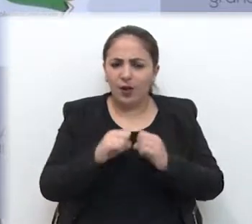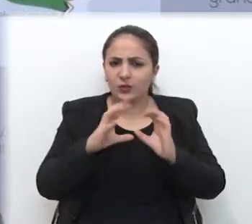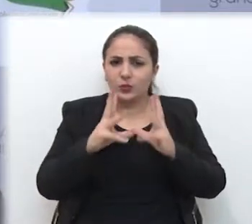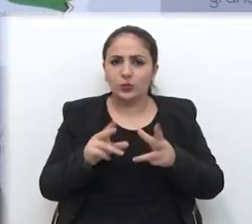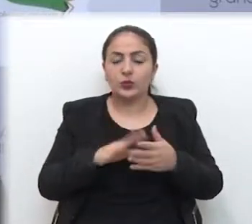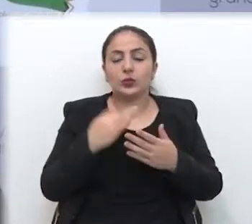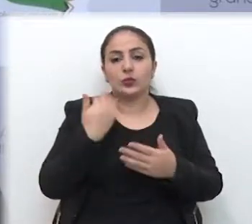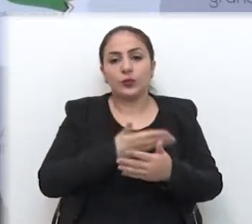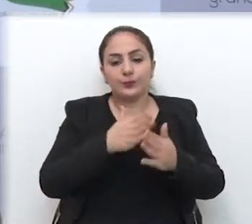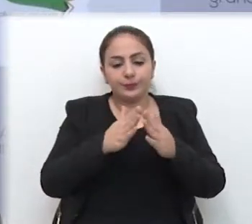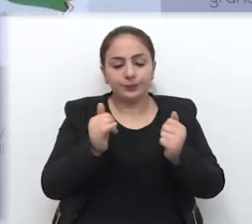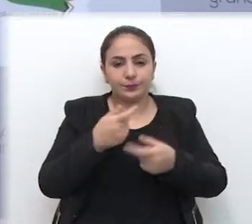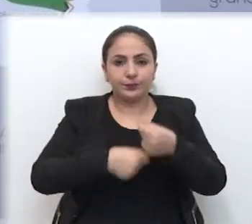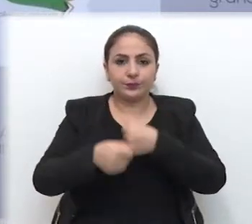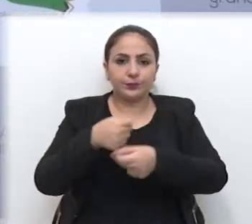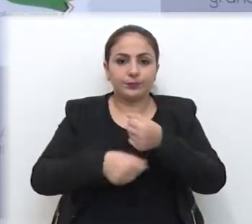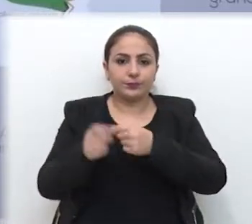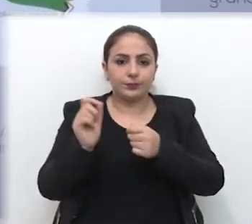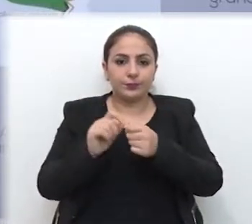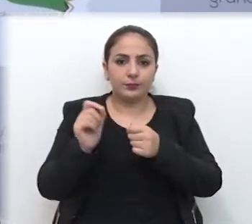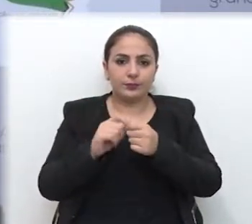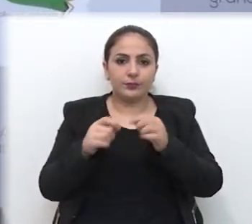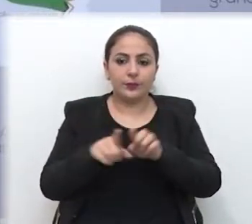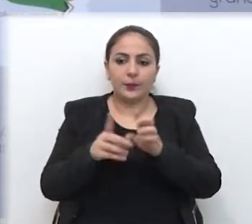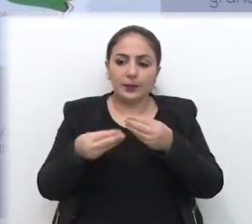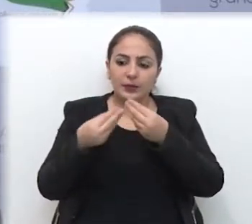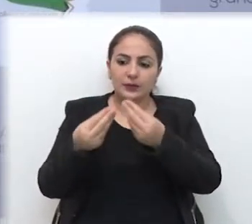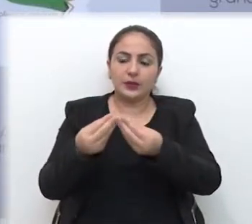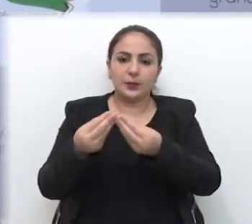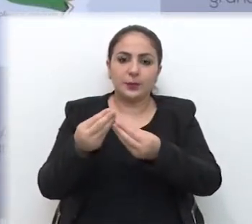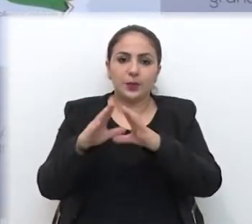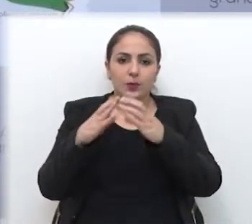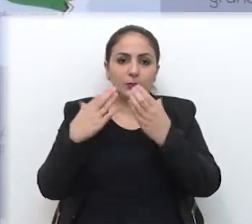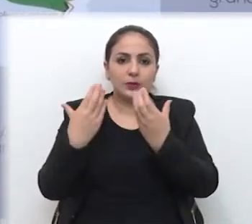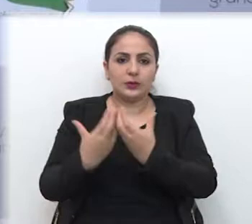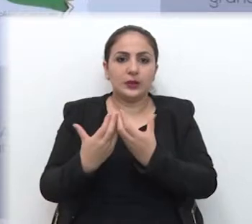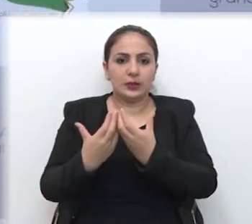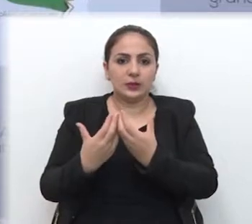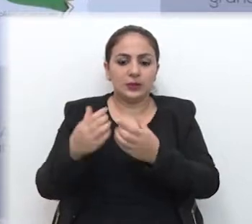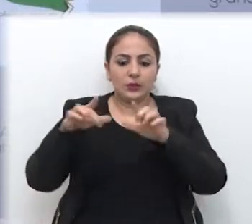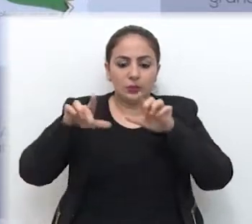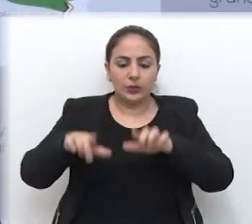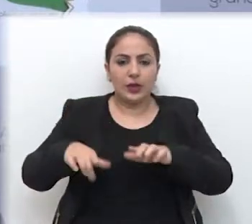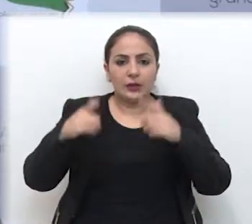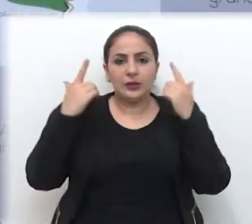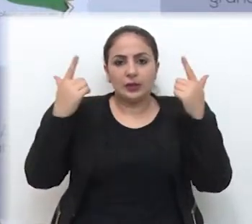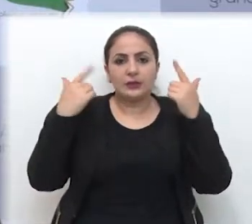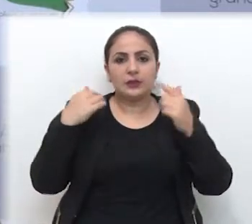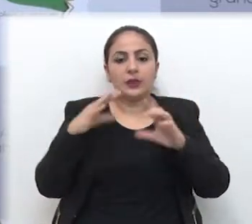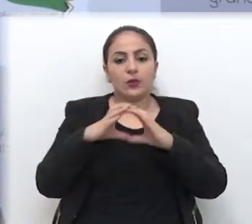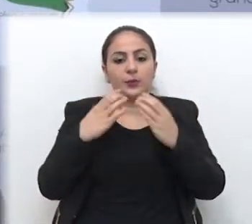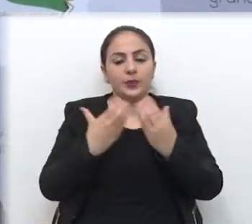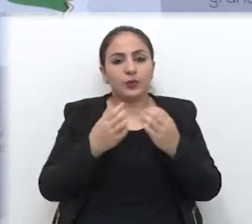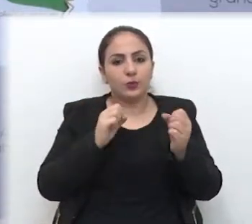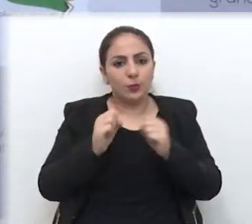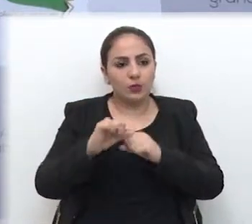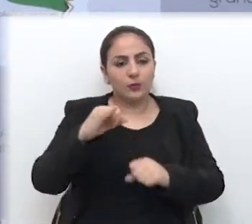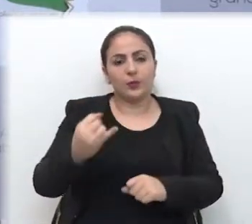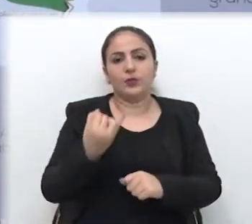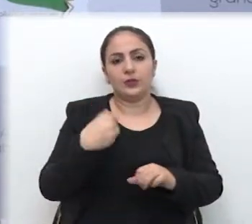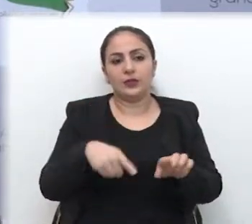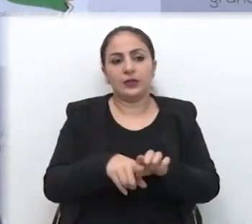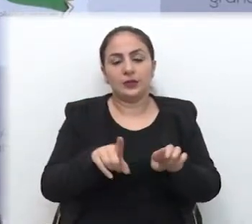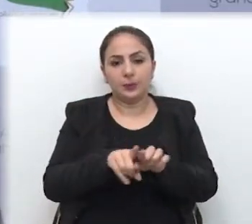Então, nós estamos pedindo que a administração possa fazer a revitalização e que entregue para a comunidade essa praça de lazer, para que a comunidade possa também usufruir, não